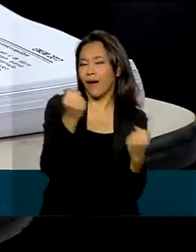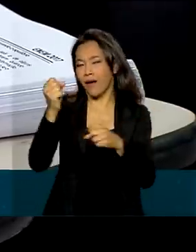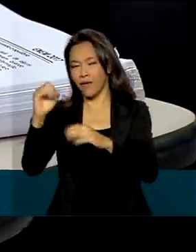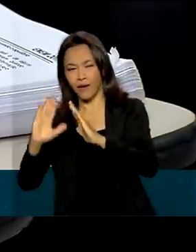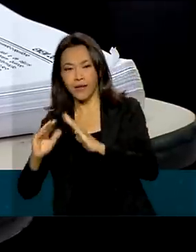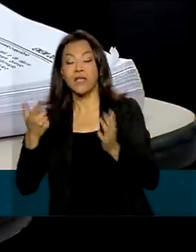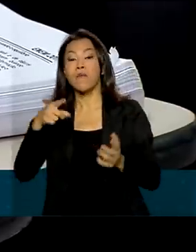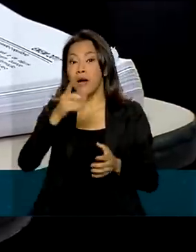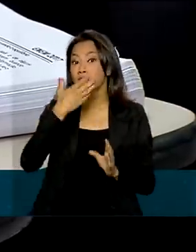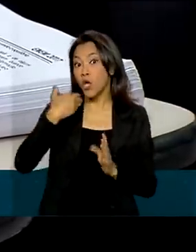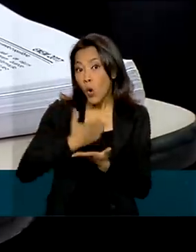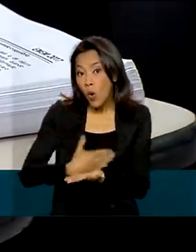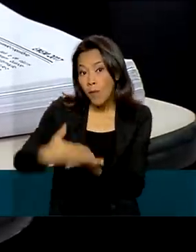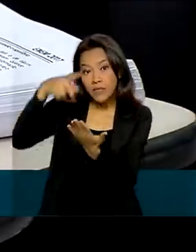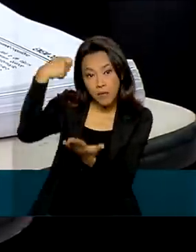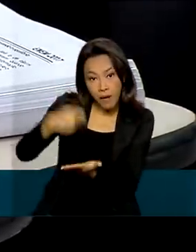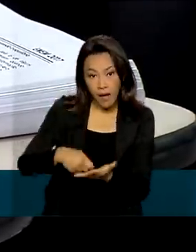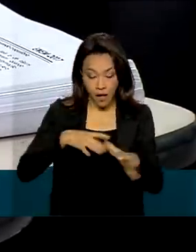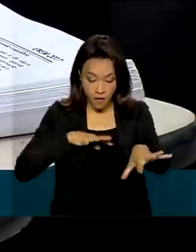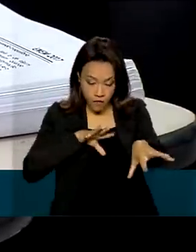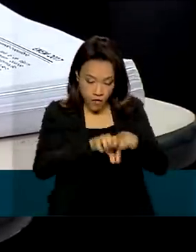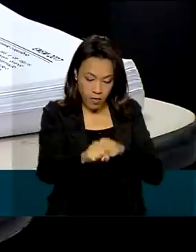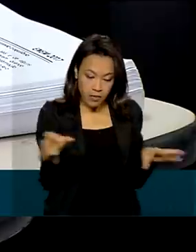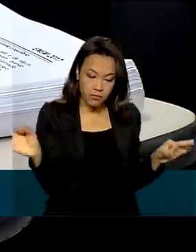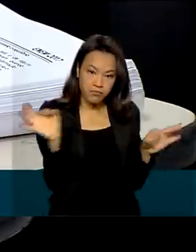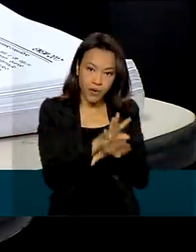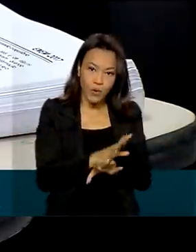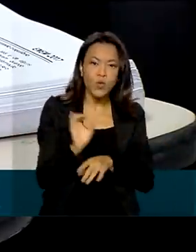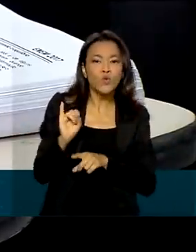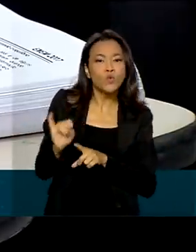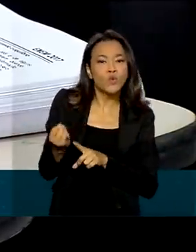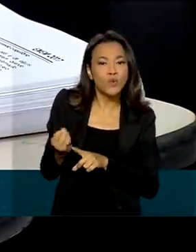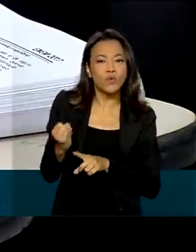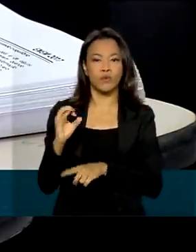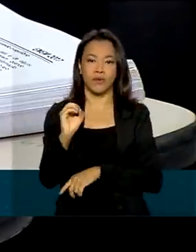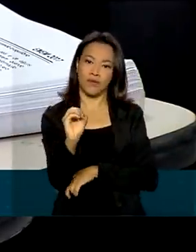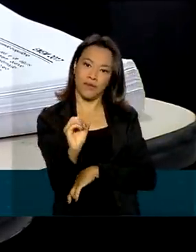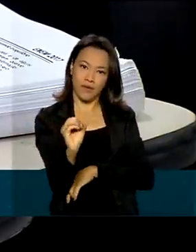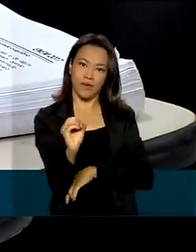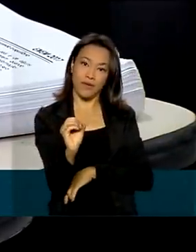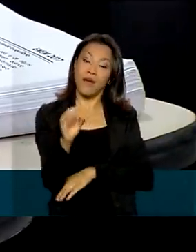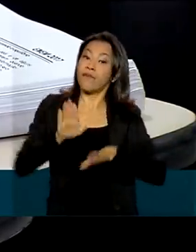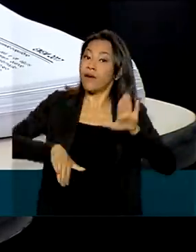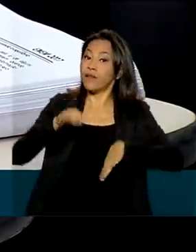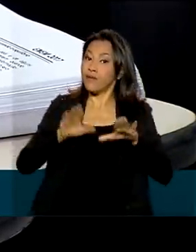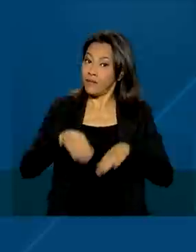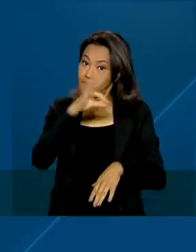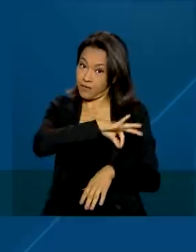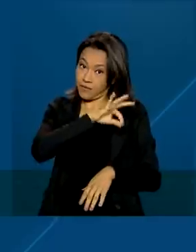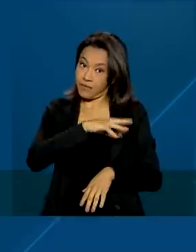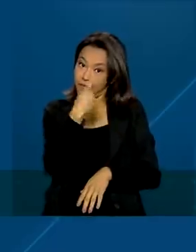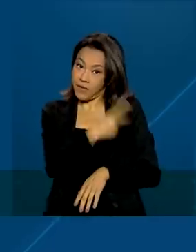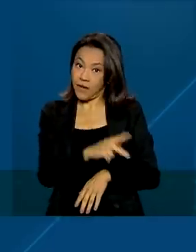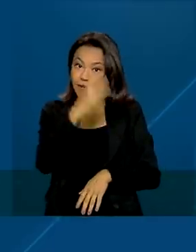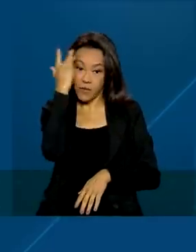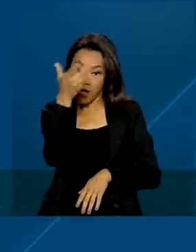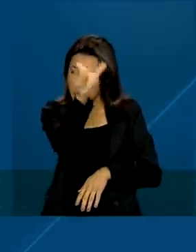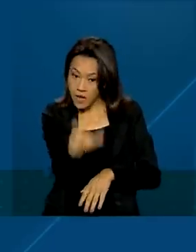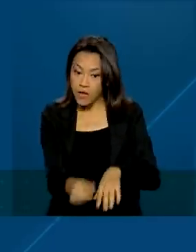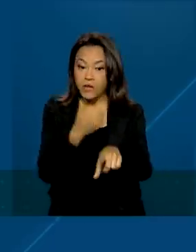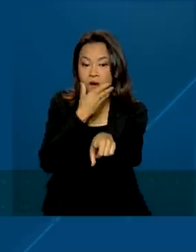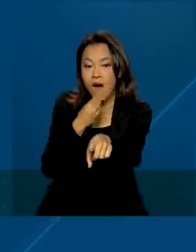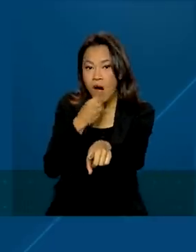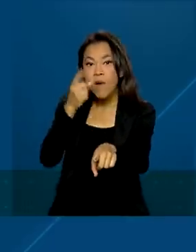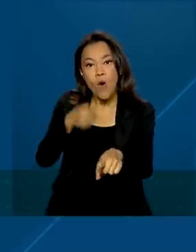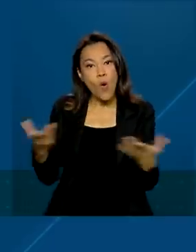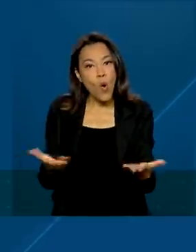só começa a pagar depois de terminar a faculdade e com juros que chegam a zero, conforme a renda do candidato. O Mustafa hoje é